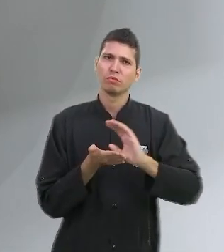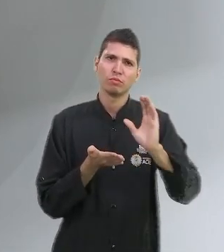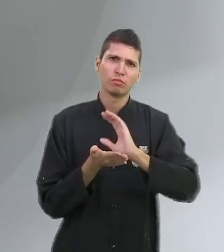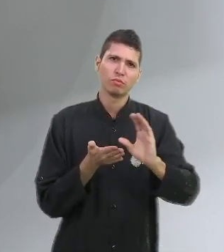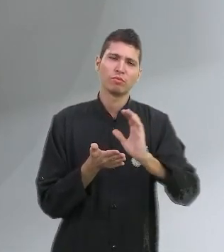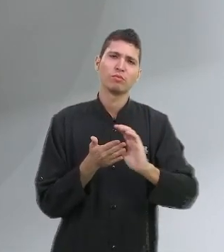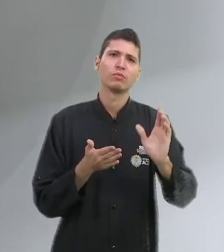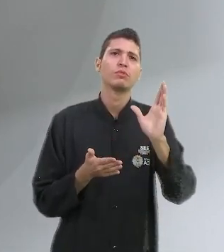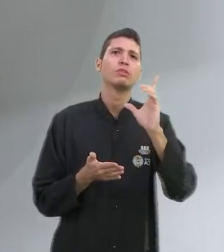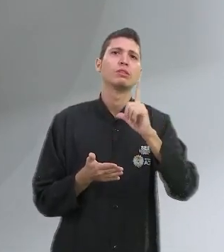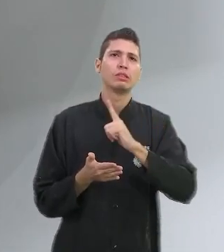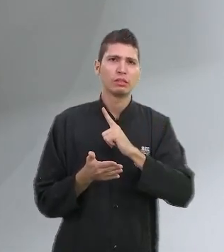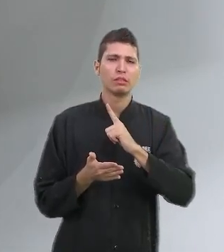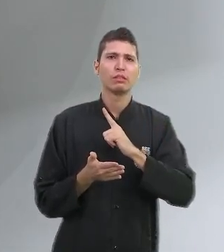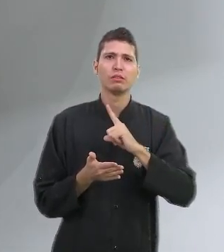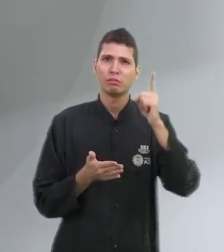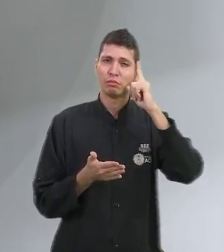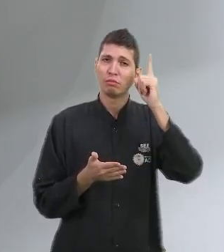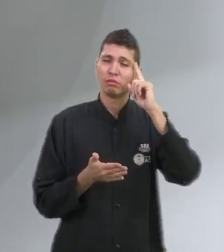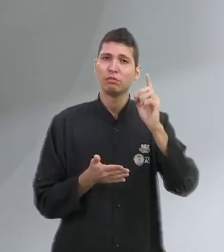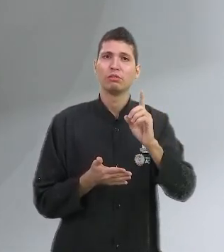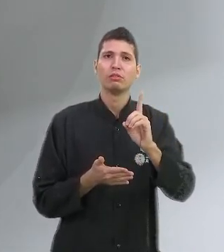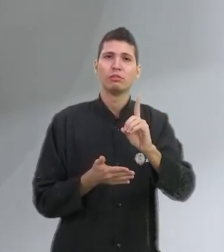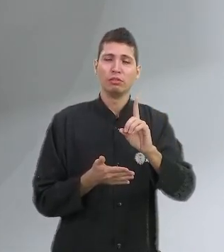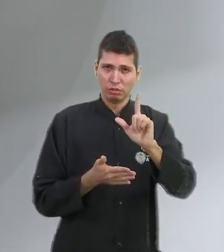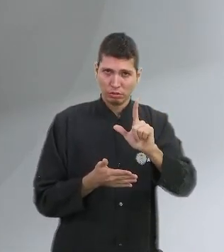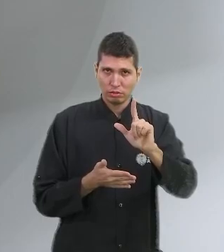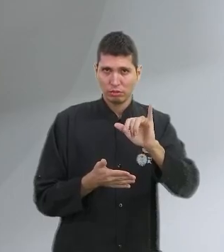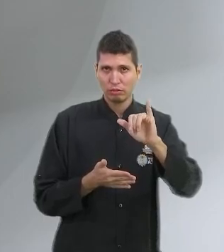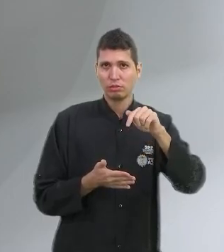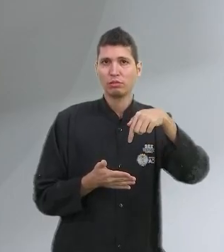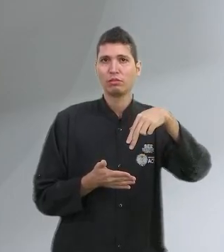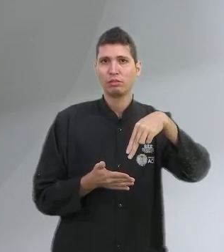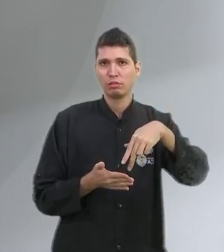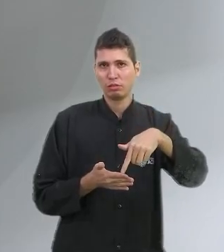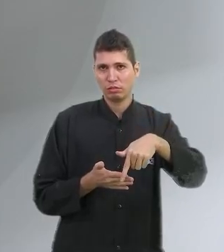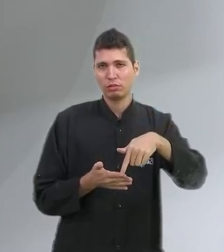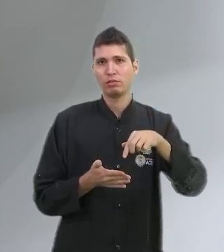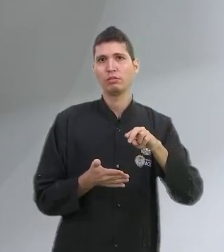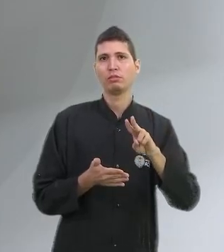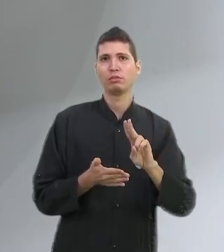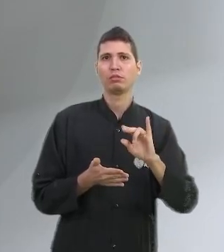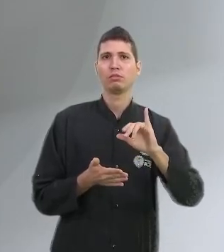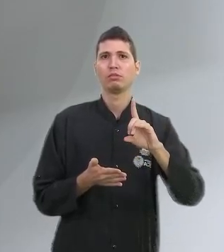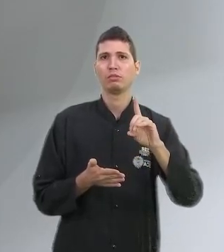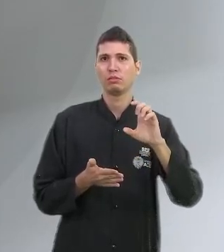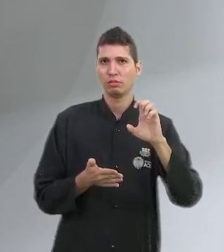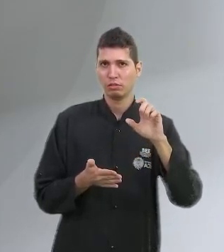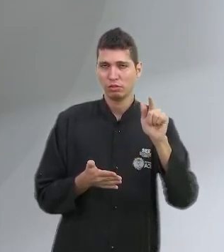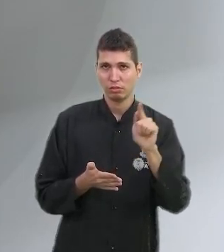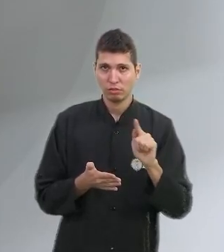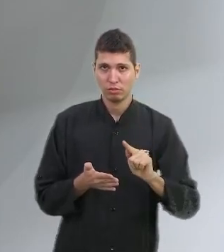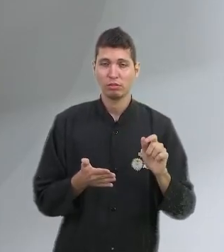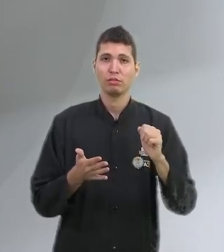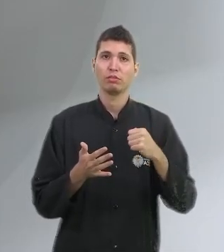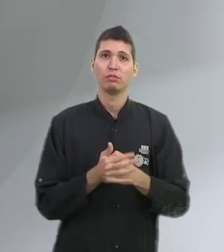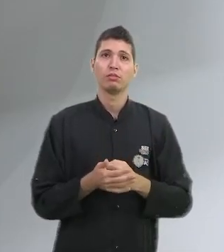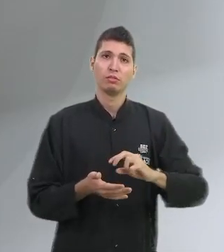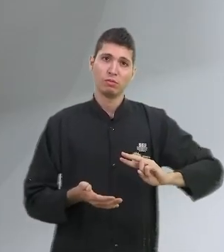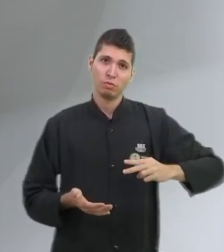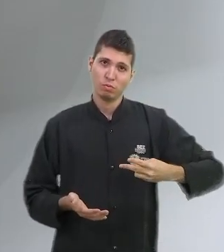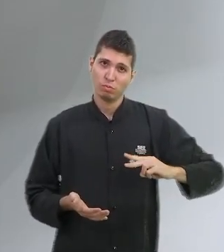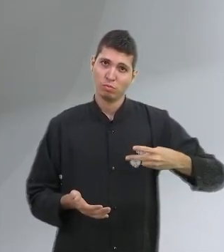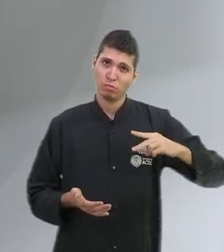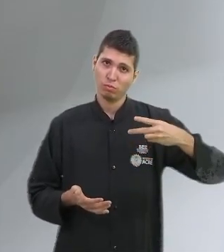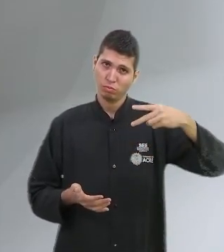liquidez diária, ou seja, podem sacar a qualquer momento, esses investimentos, eles têm uma rentabilidade um pouquinho